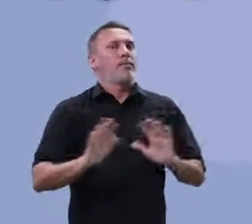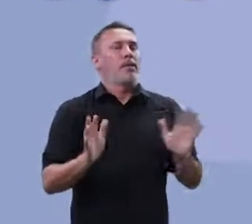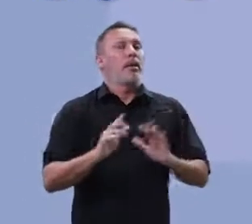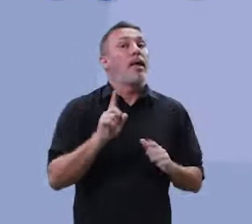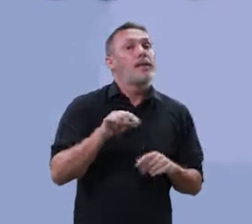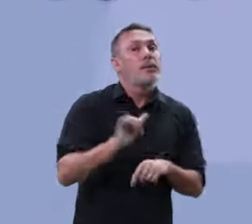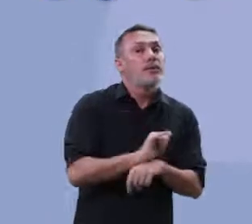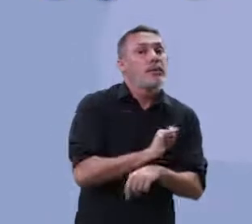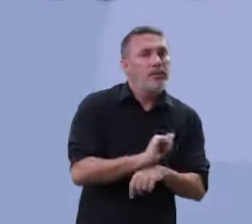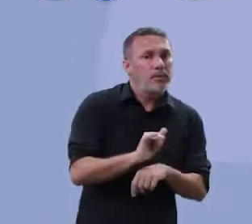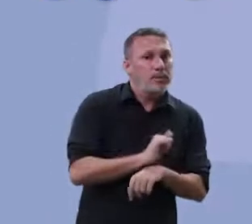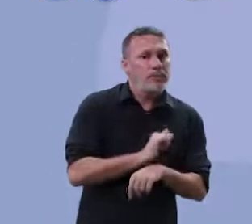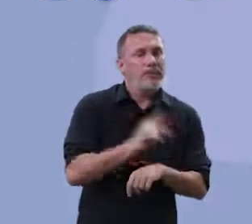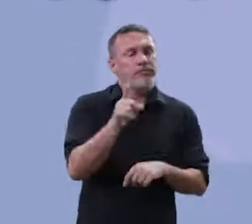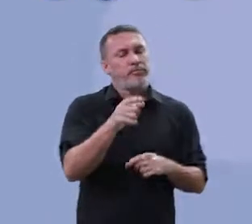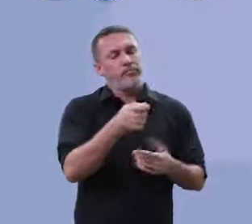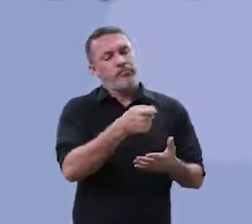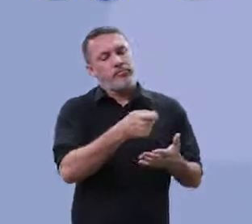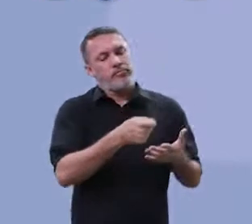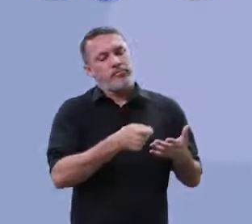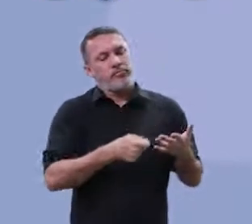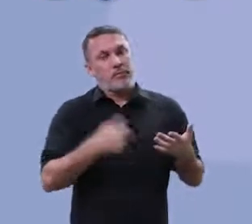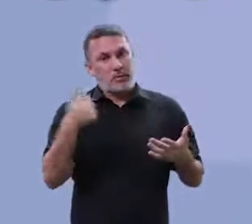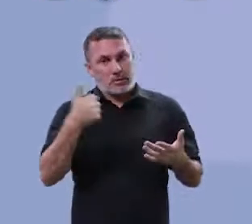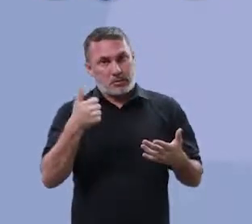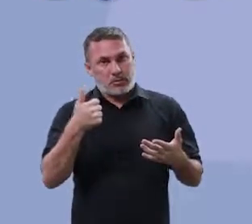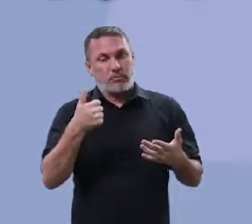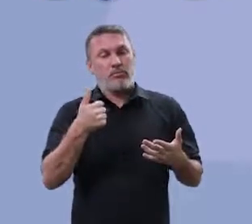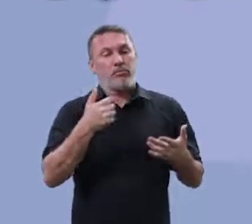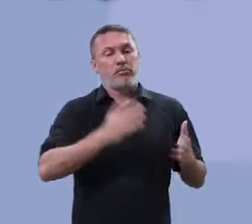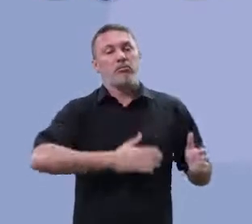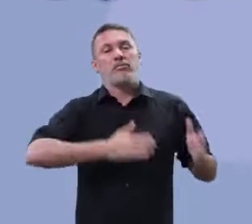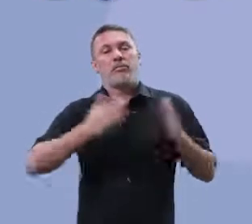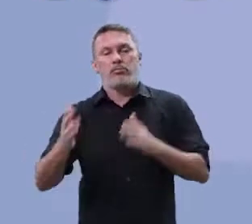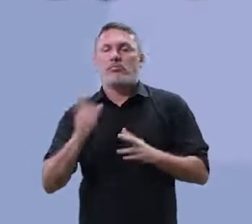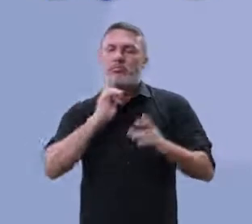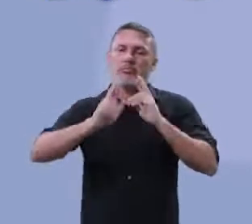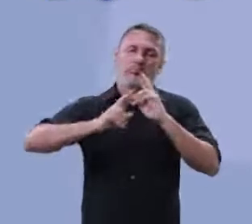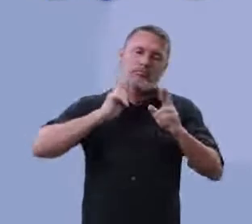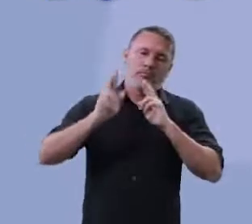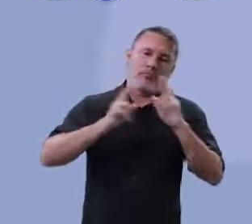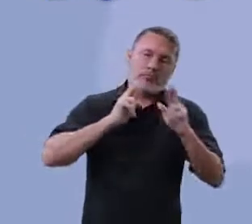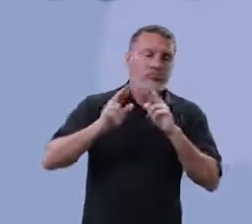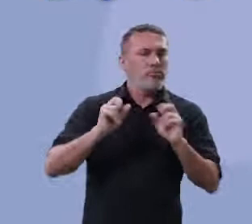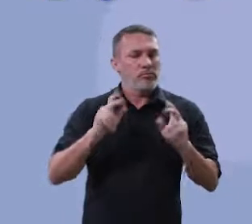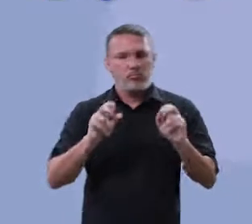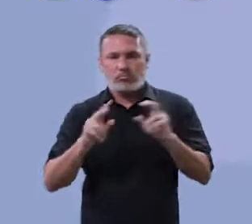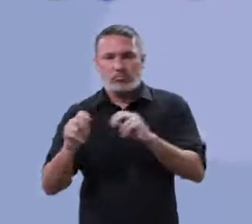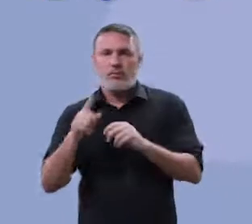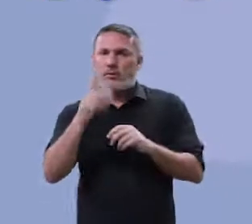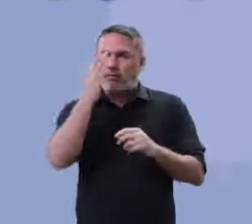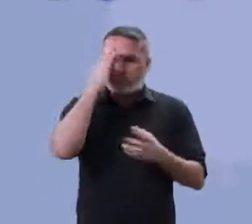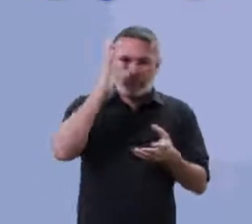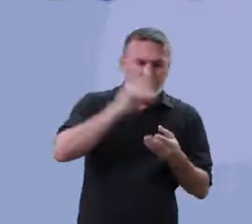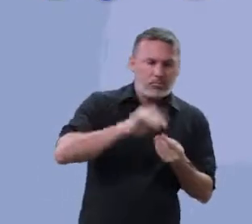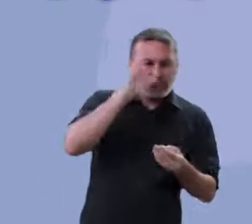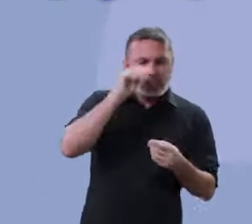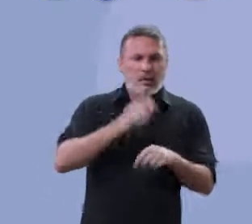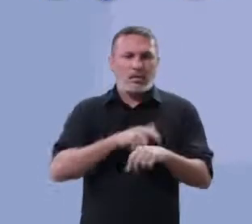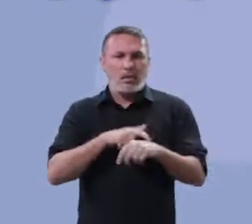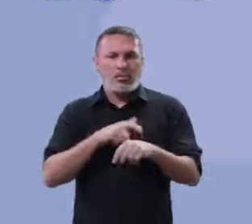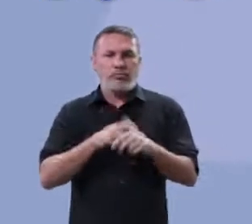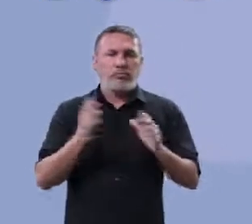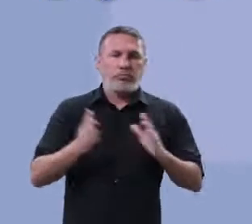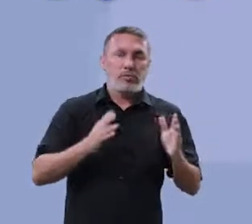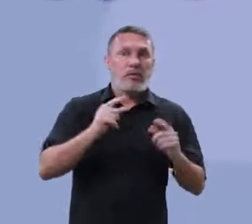uma regra. É uma estratégia. Você faz a redação primeiro. Vai fazer as questões. Aí você vai dominar o seu